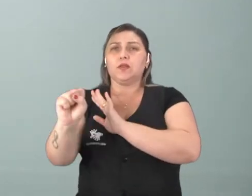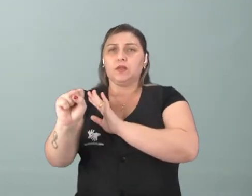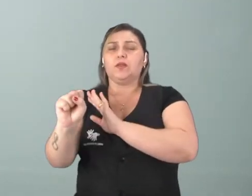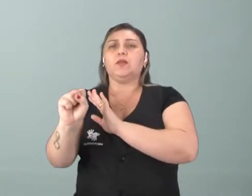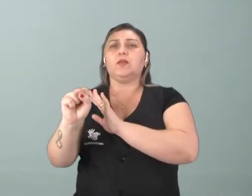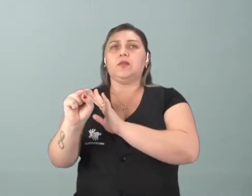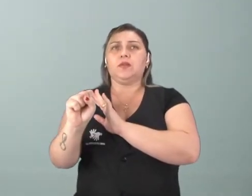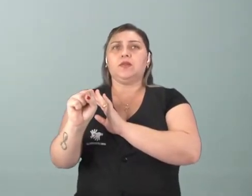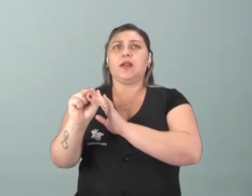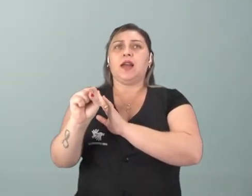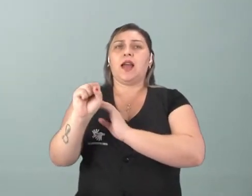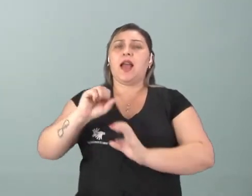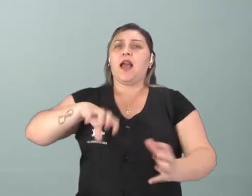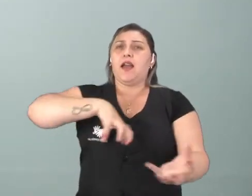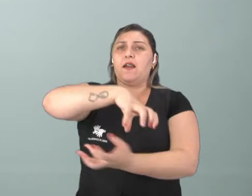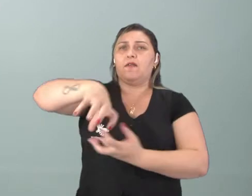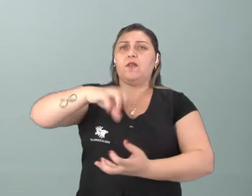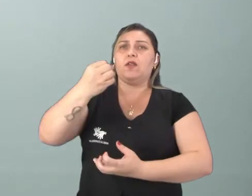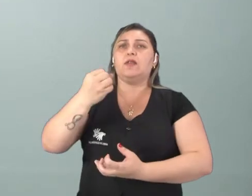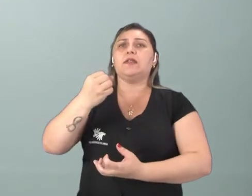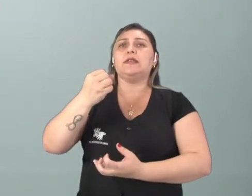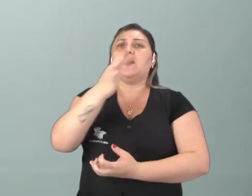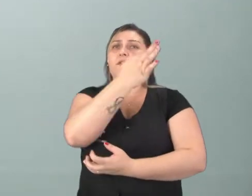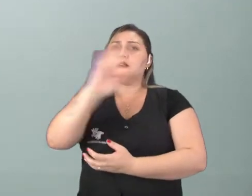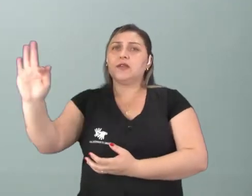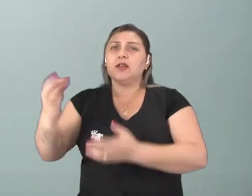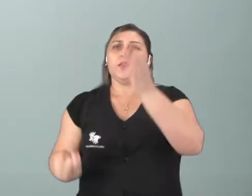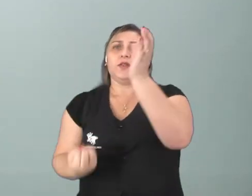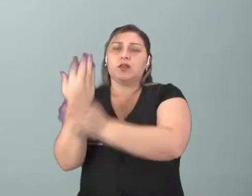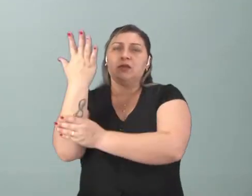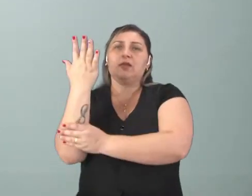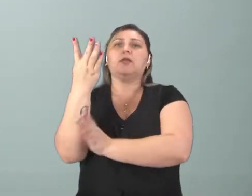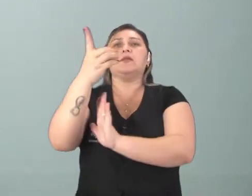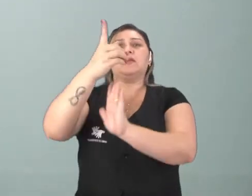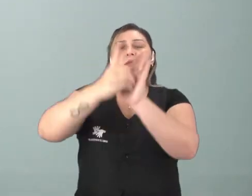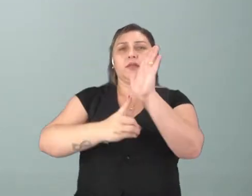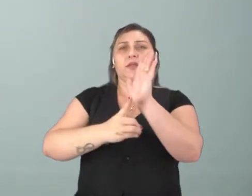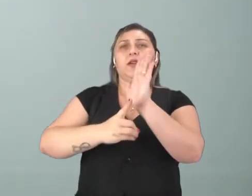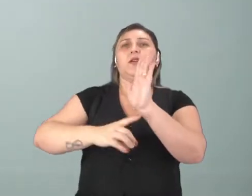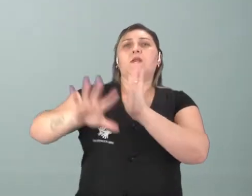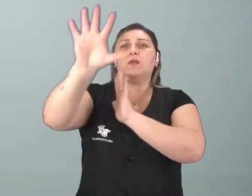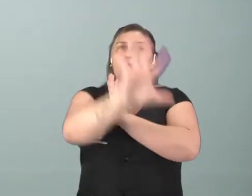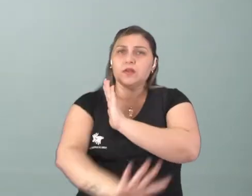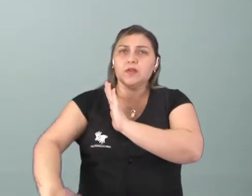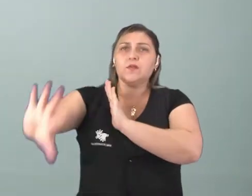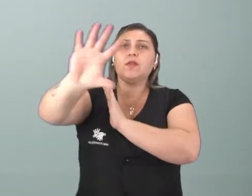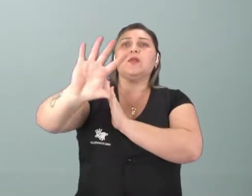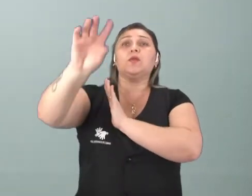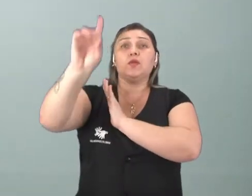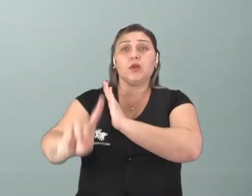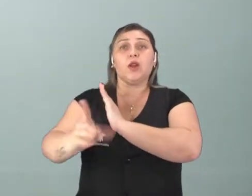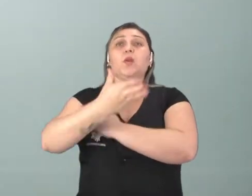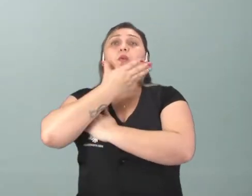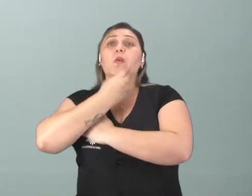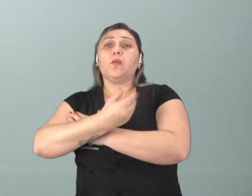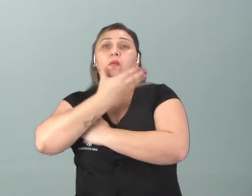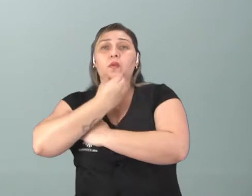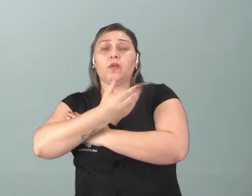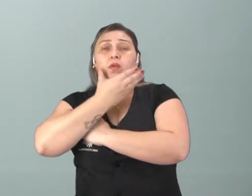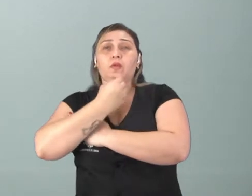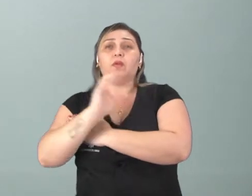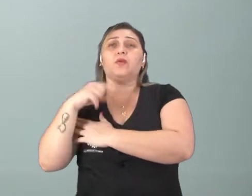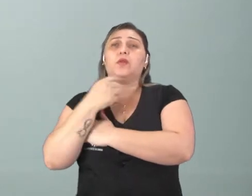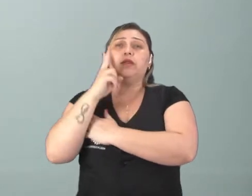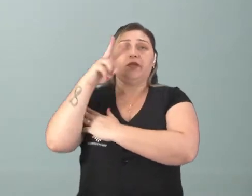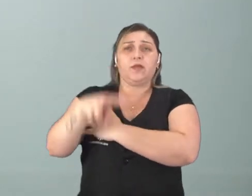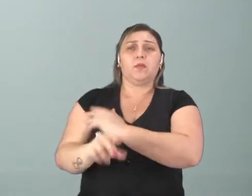com toda a Revolução Francesa e o surgimento da Declaração Universal dos Direitos do Homem, a